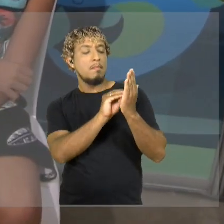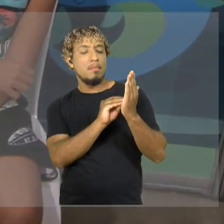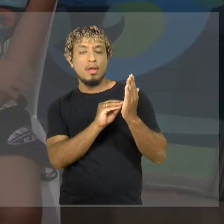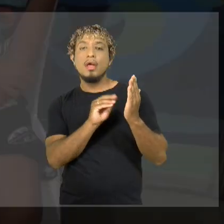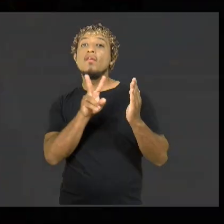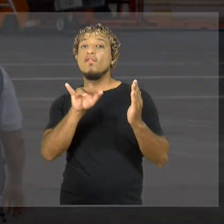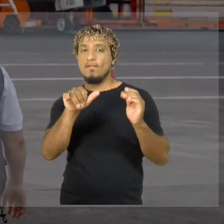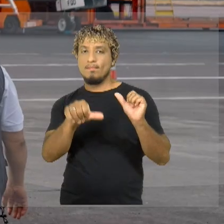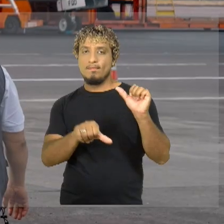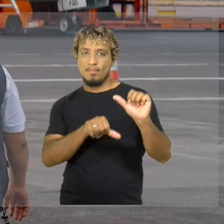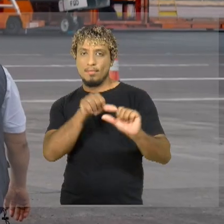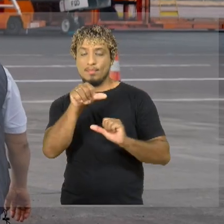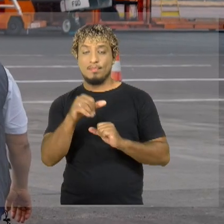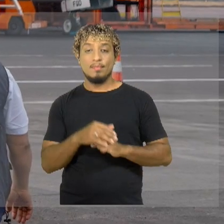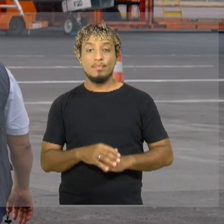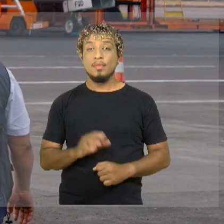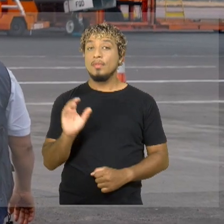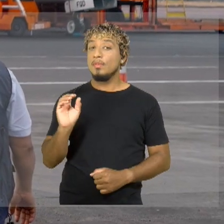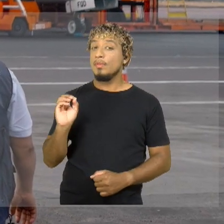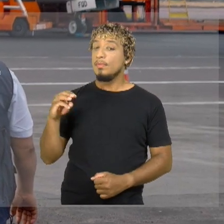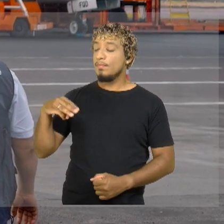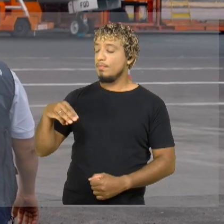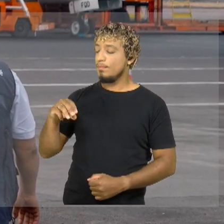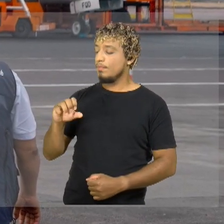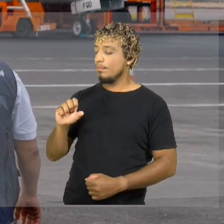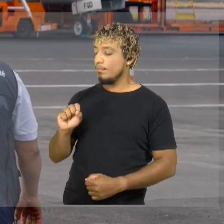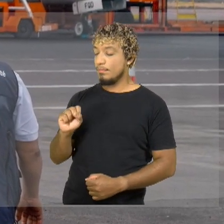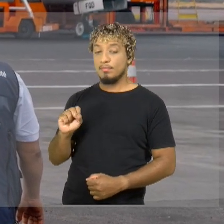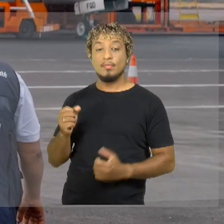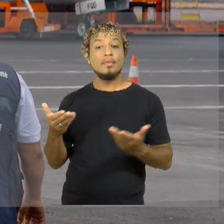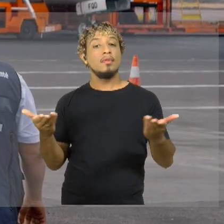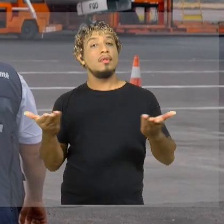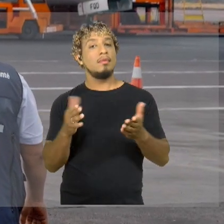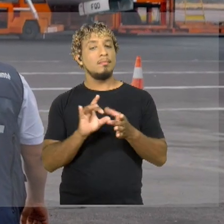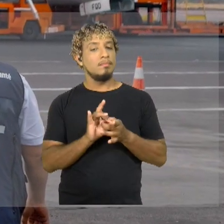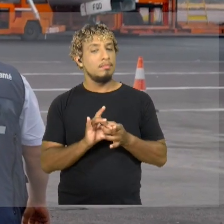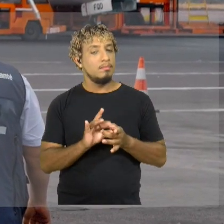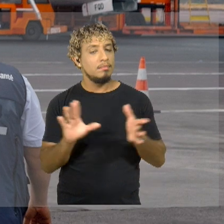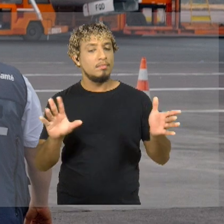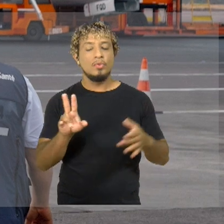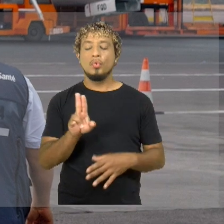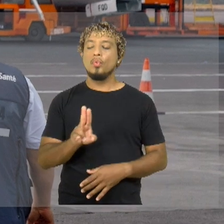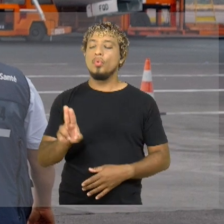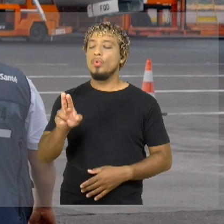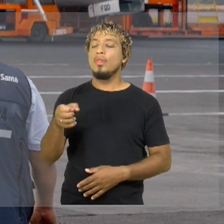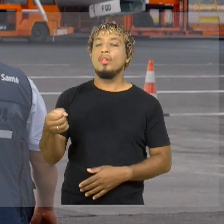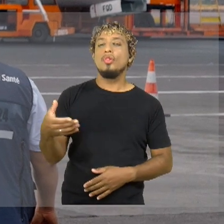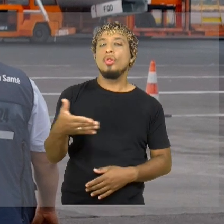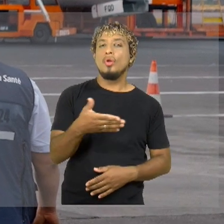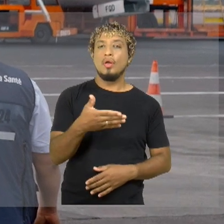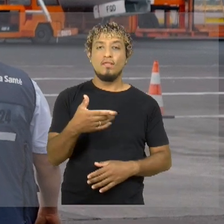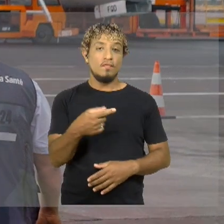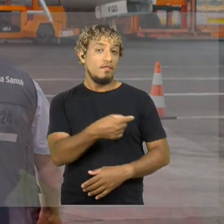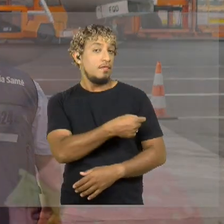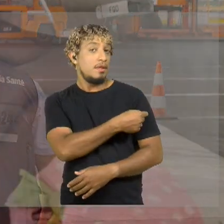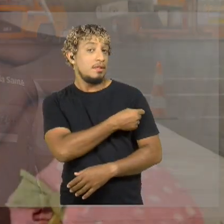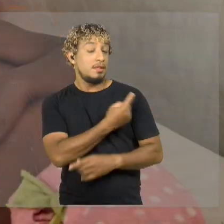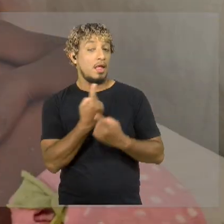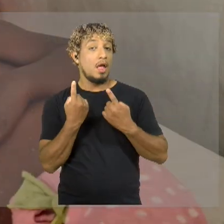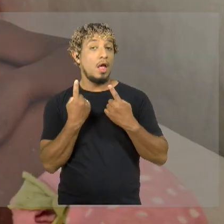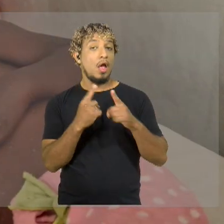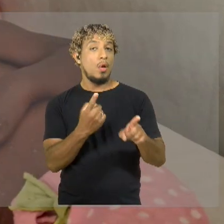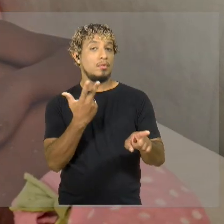vai mudar. A Organização Mundial da Saúde acaba de autorizar o uso de uma nova vacina contra o vírus M-pox.